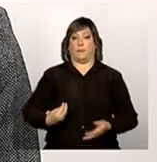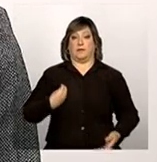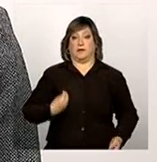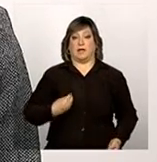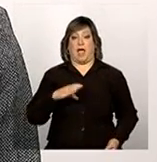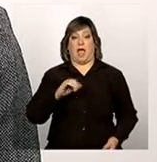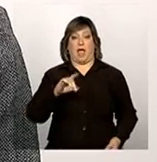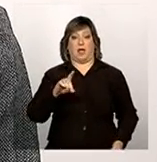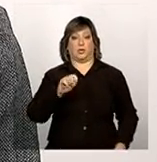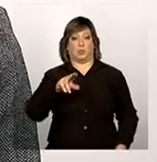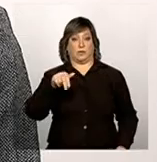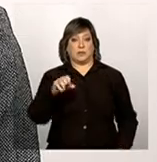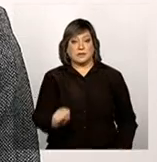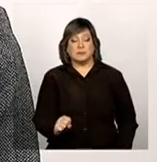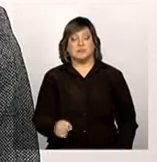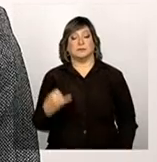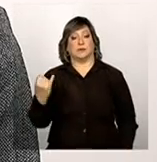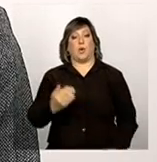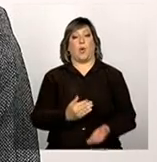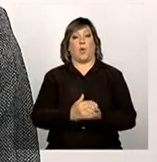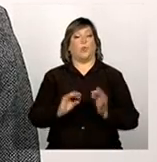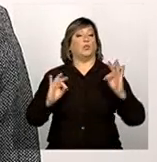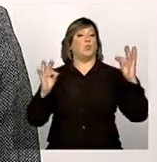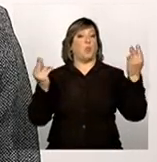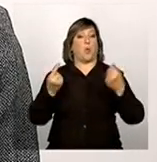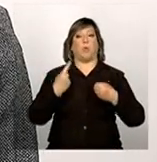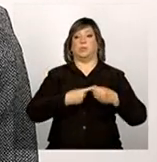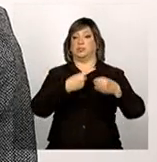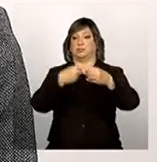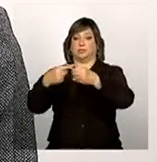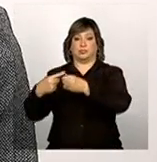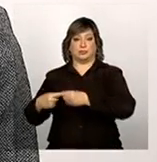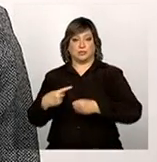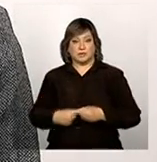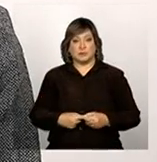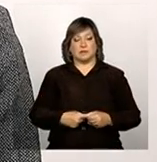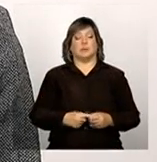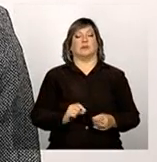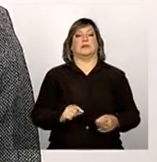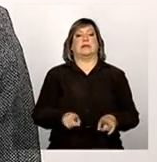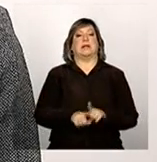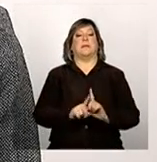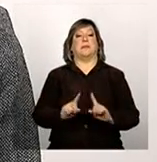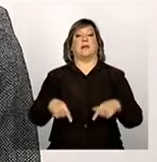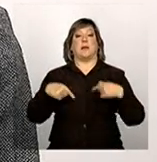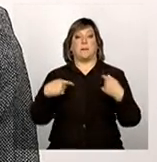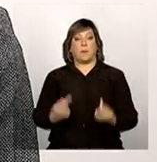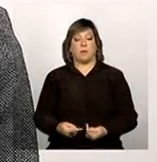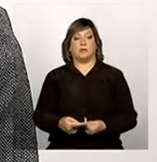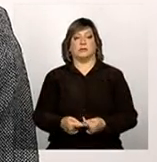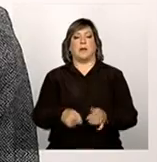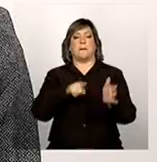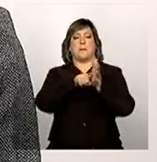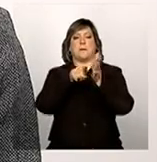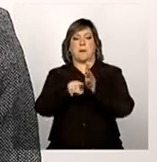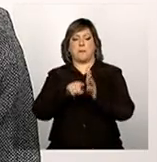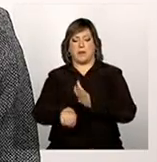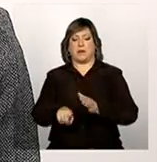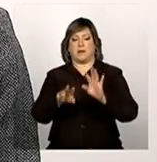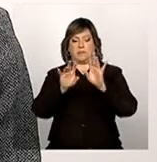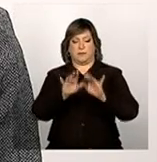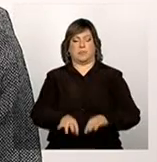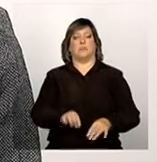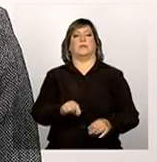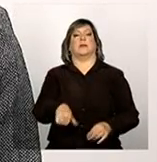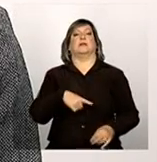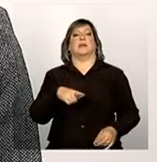Suas, de todo o município. Na sequência, baixar os questionários em papel, fazer esse